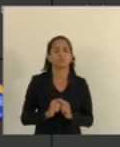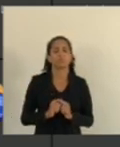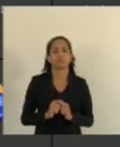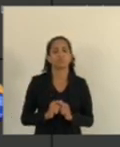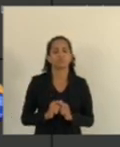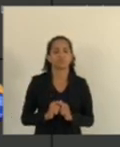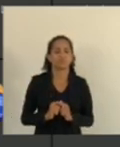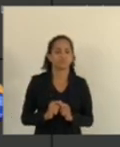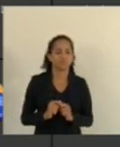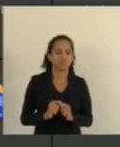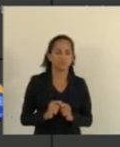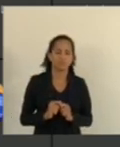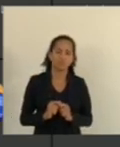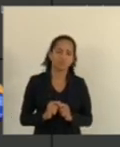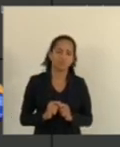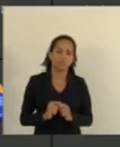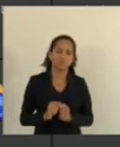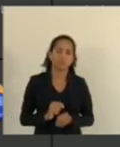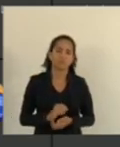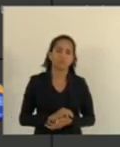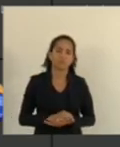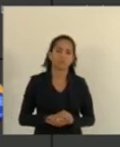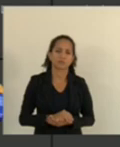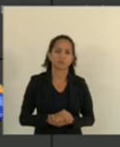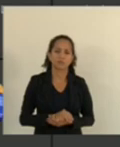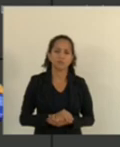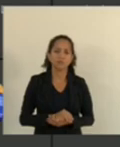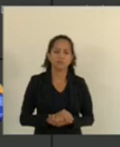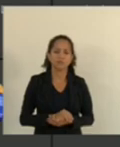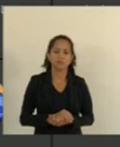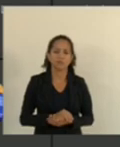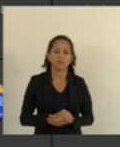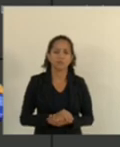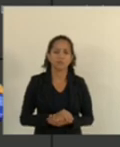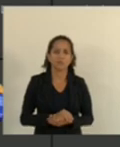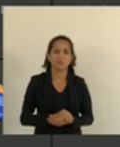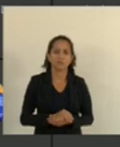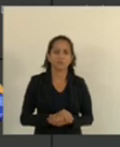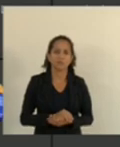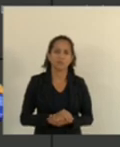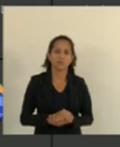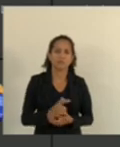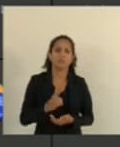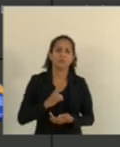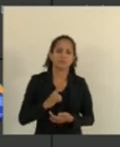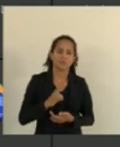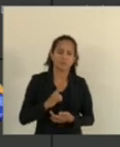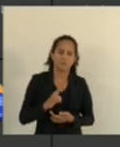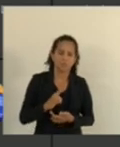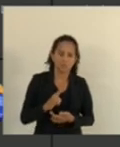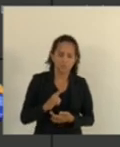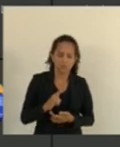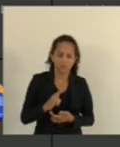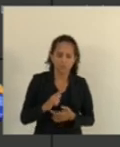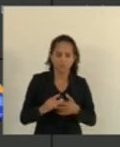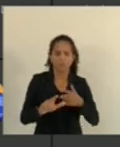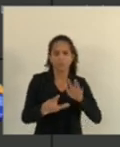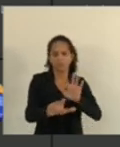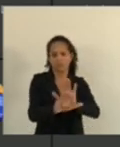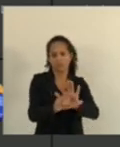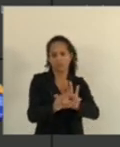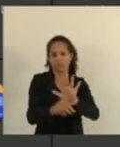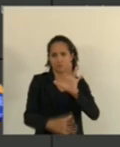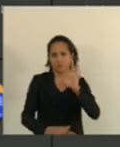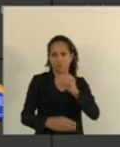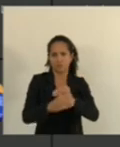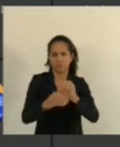Legal E uma A gente Legislar De forma Complementar A união Sobre esse